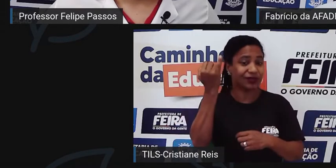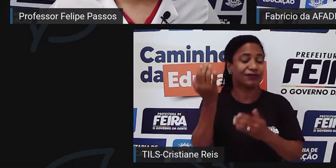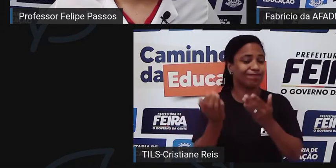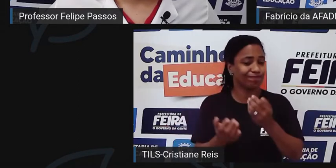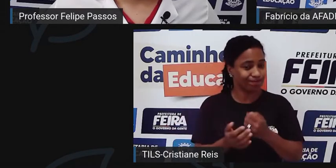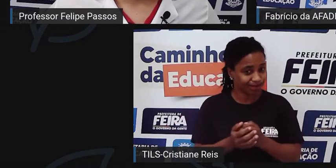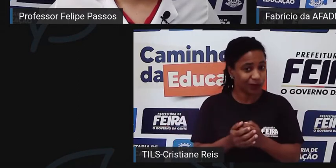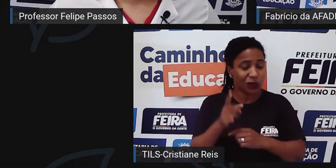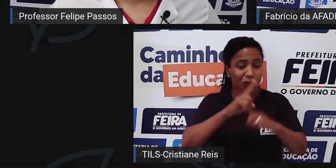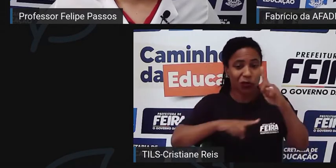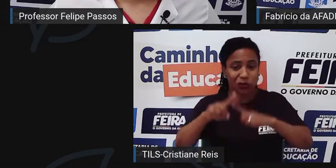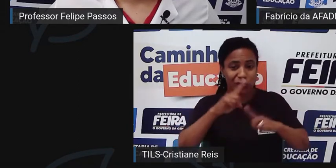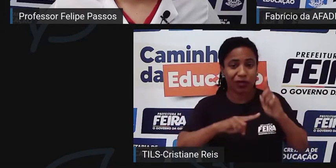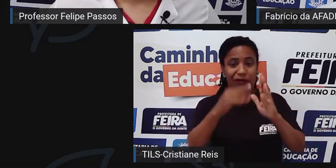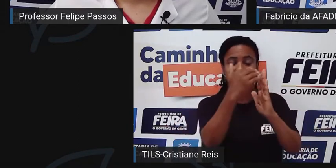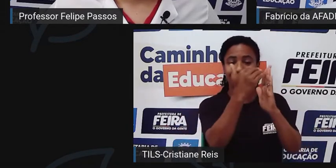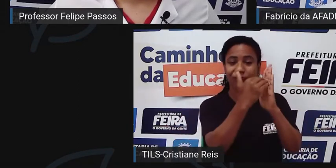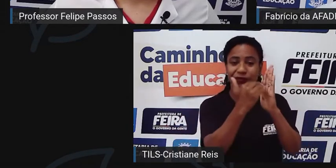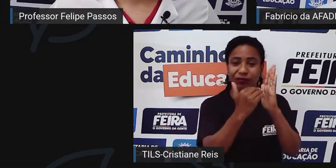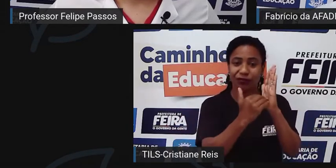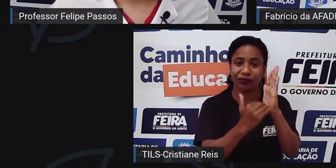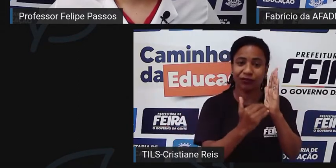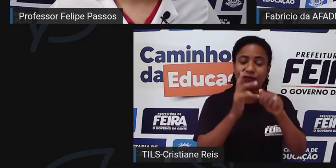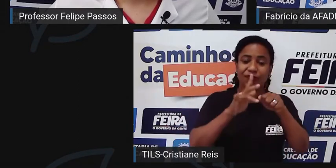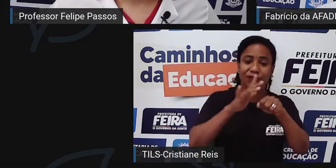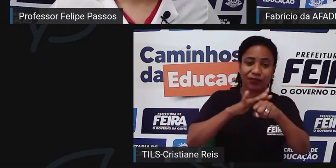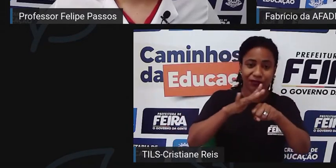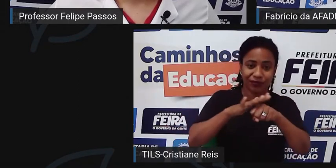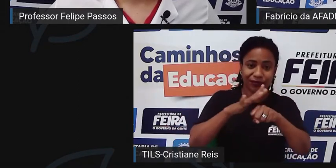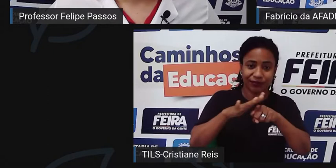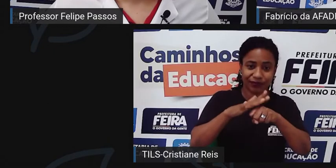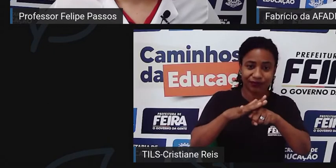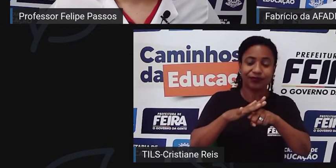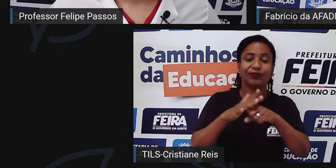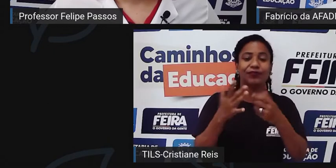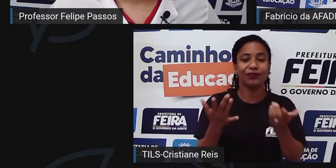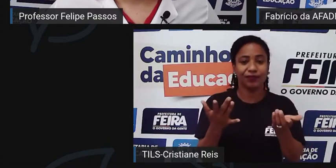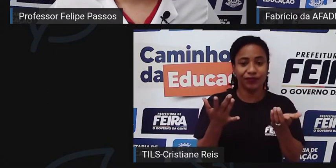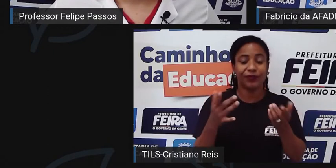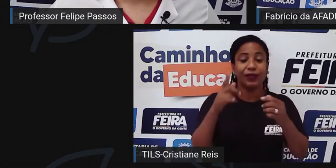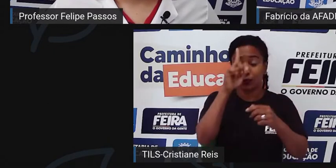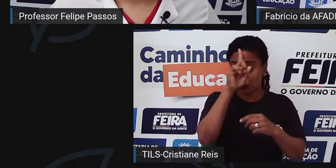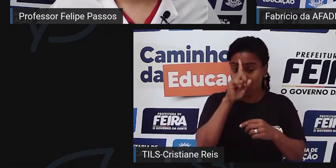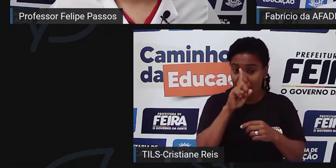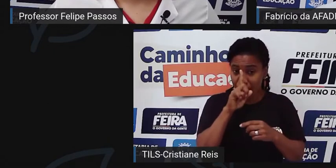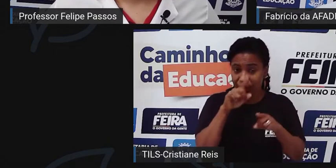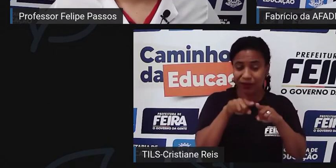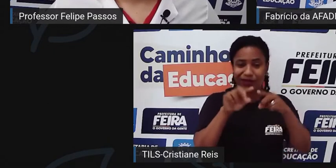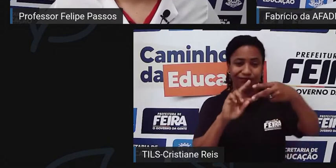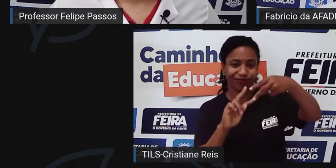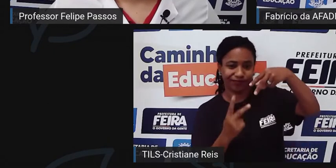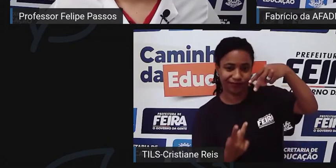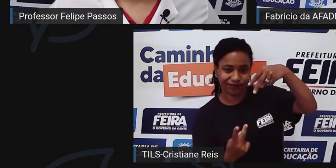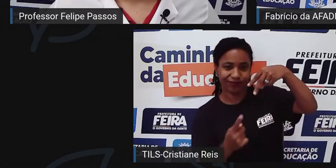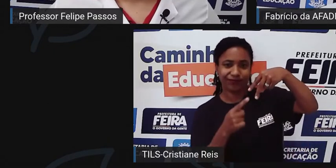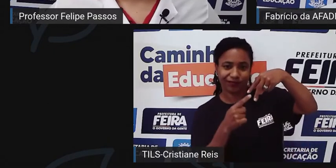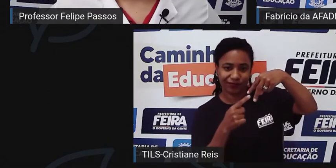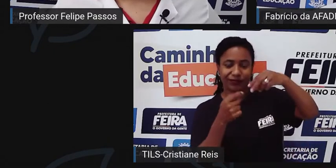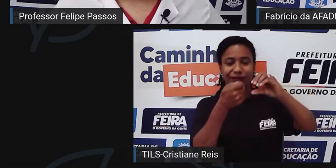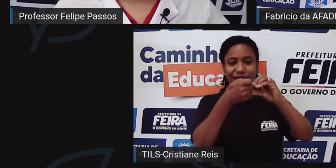de tanto das pessoas que têm a doença falciforme e como também das pessoas que têm o traço falciforme.